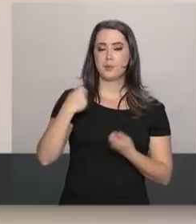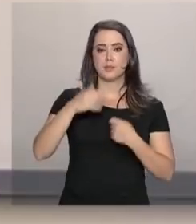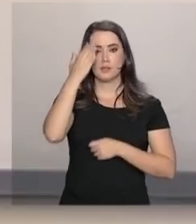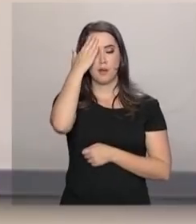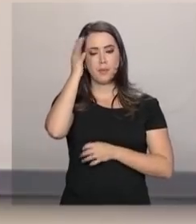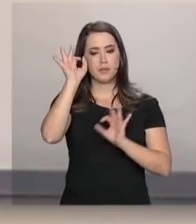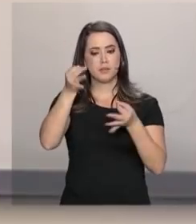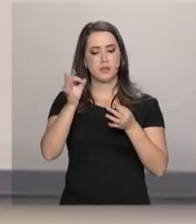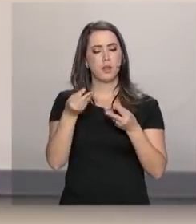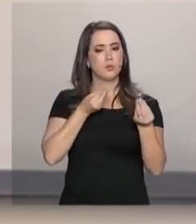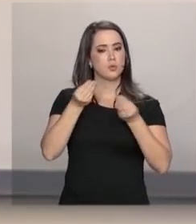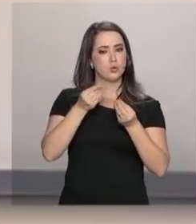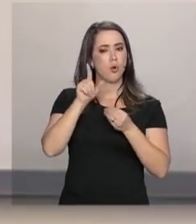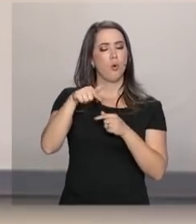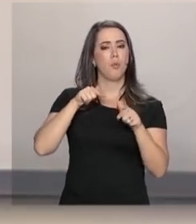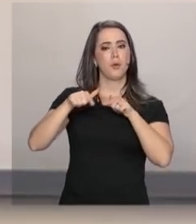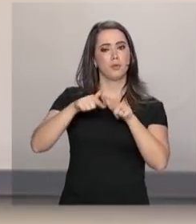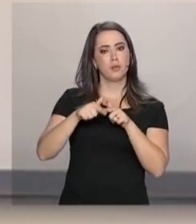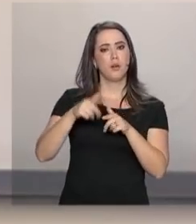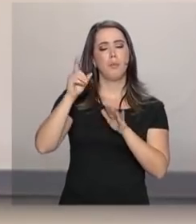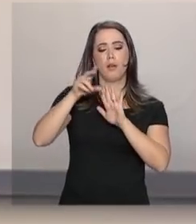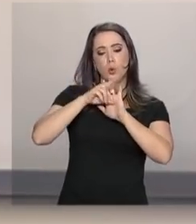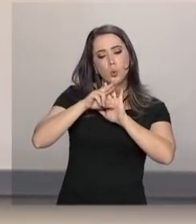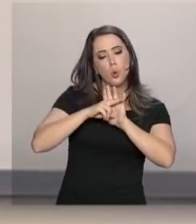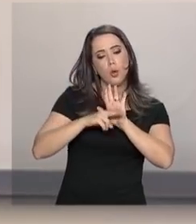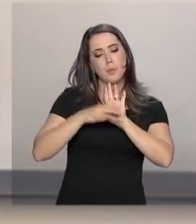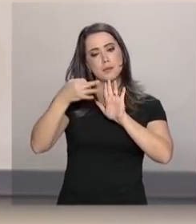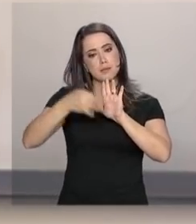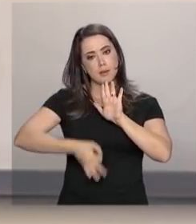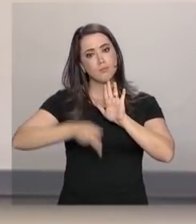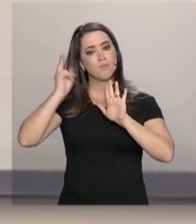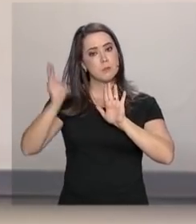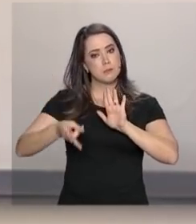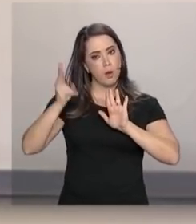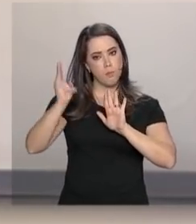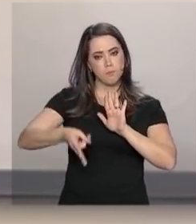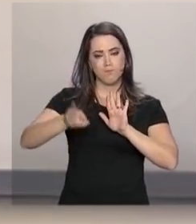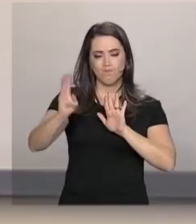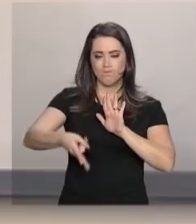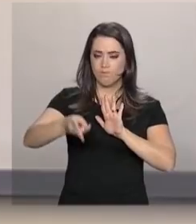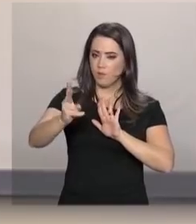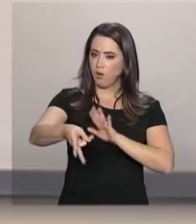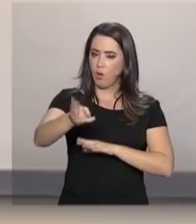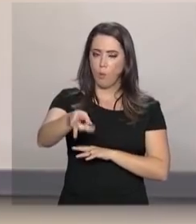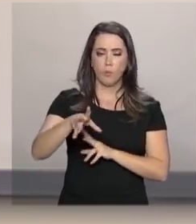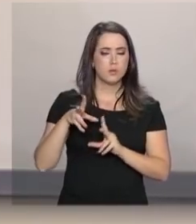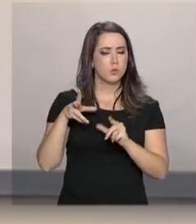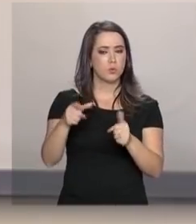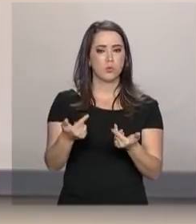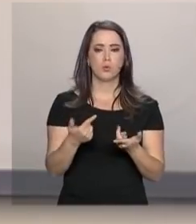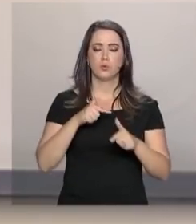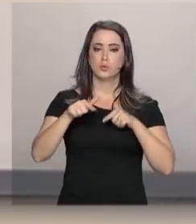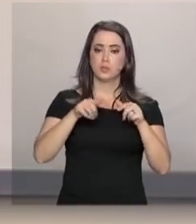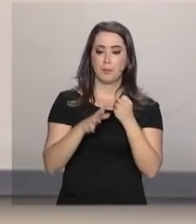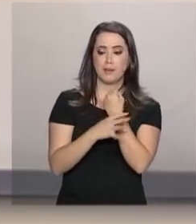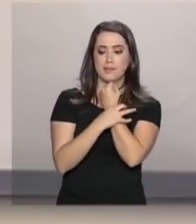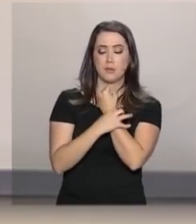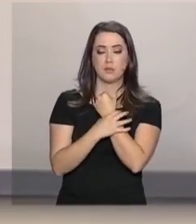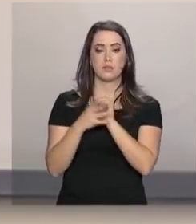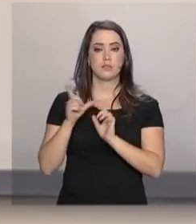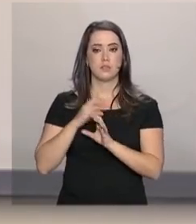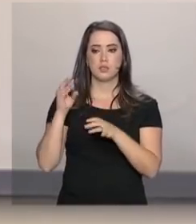são procedimentos padrão que são adotados por quase todos os serviços de segurança